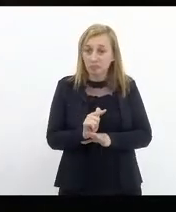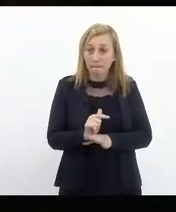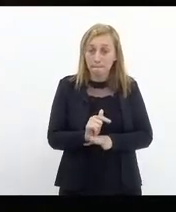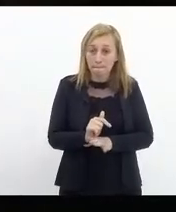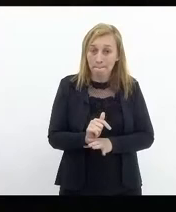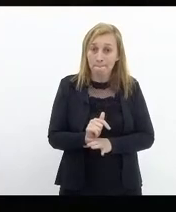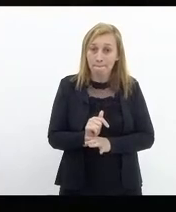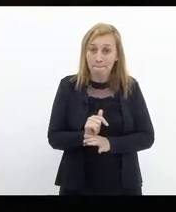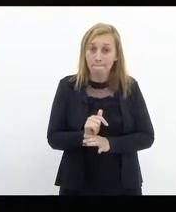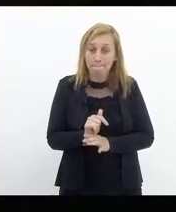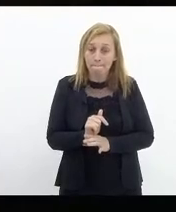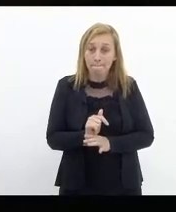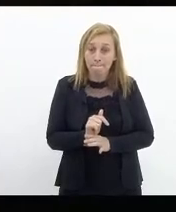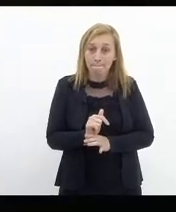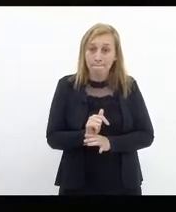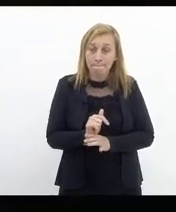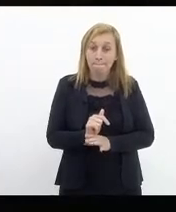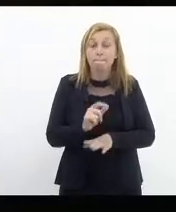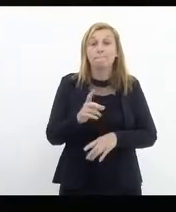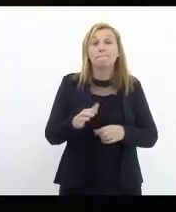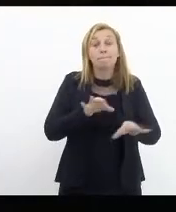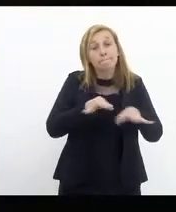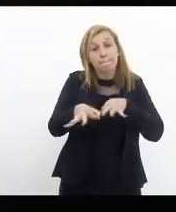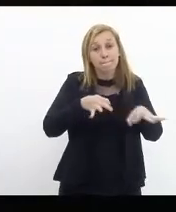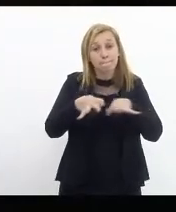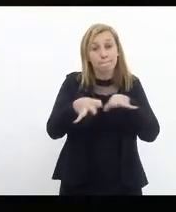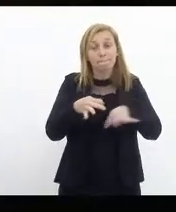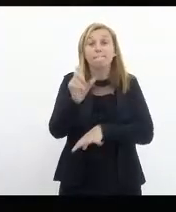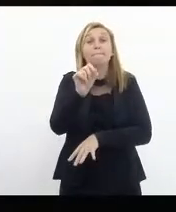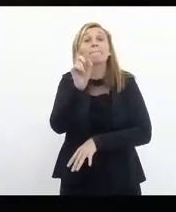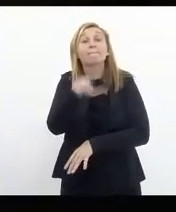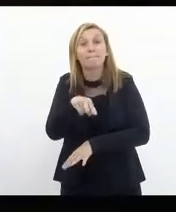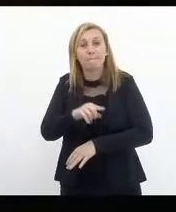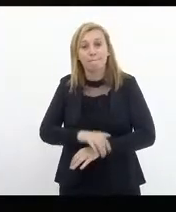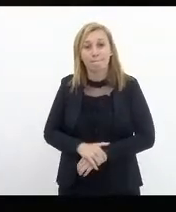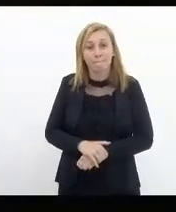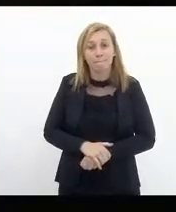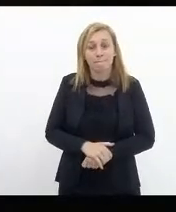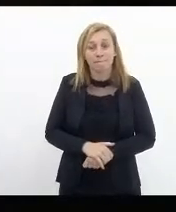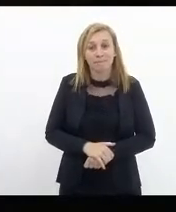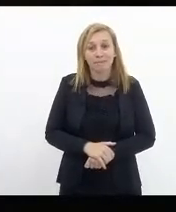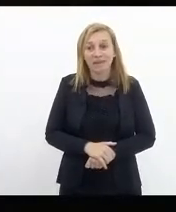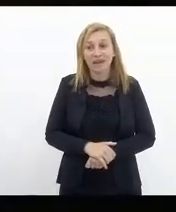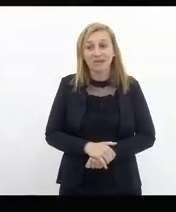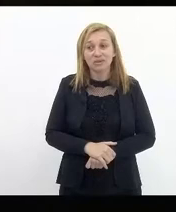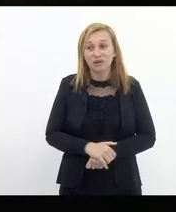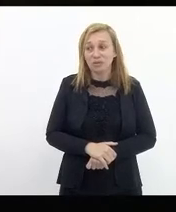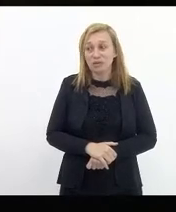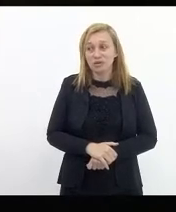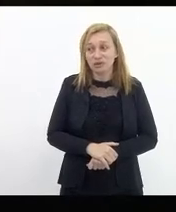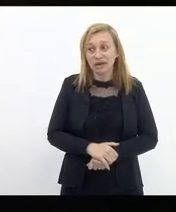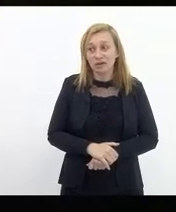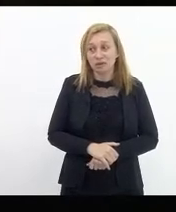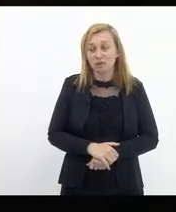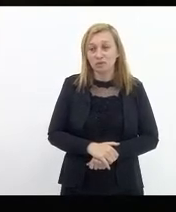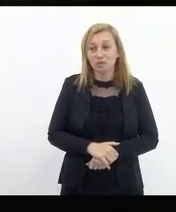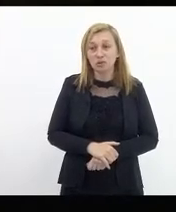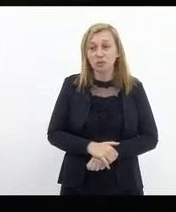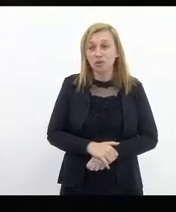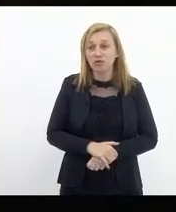Tem que ter planejamento. E o planejamento o é? Me dá a condição de eu